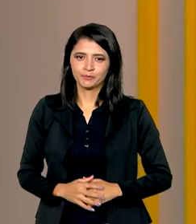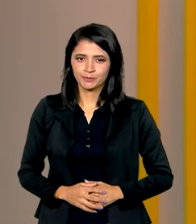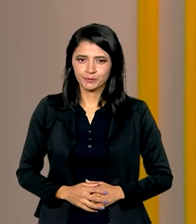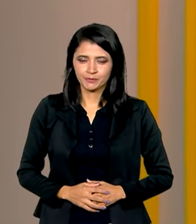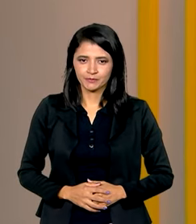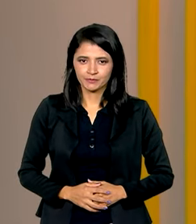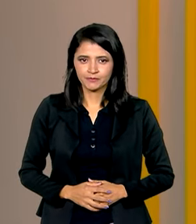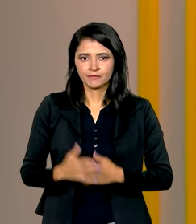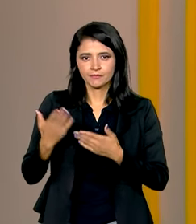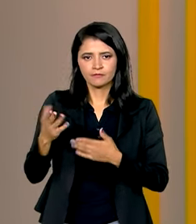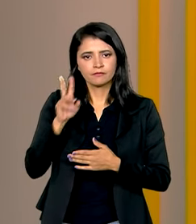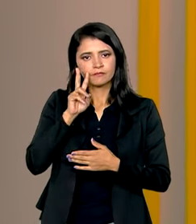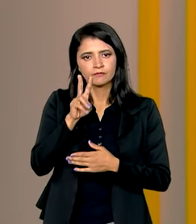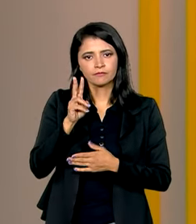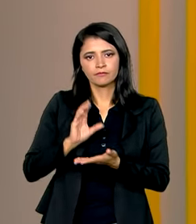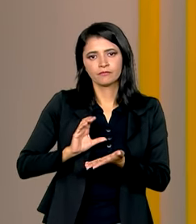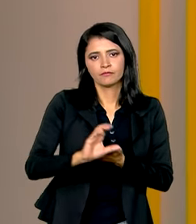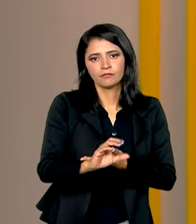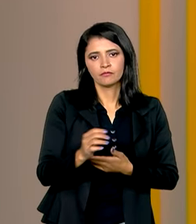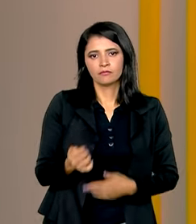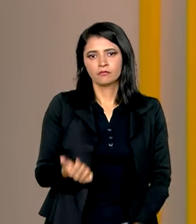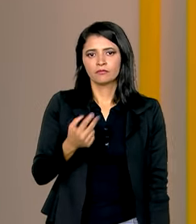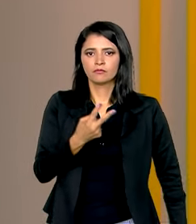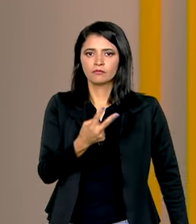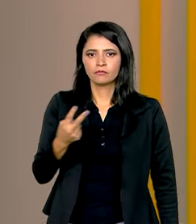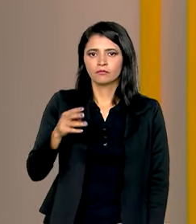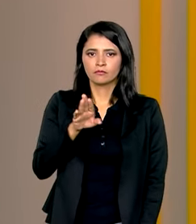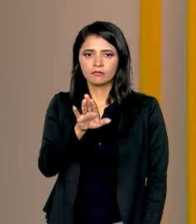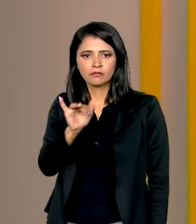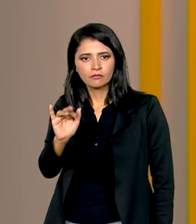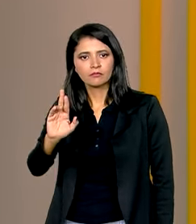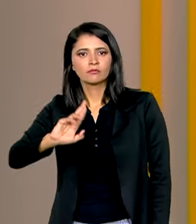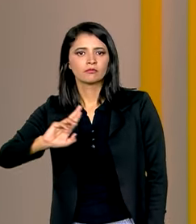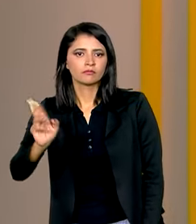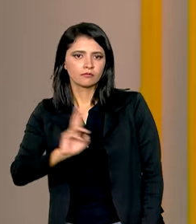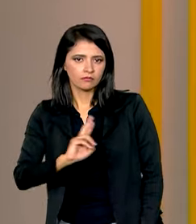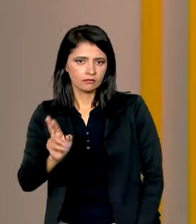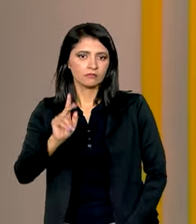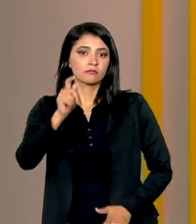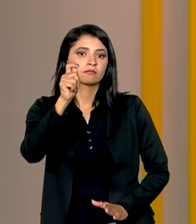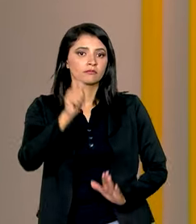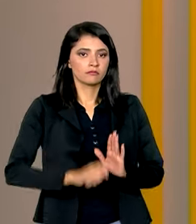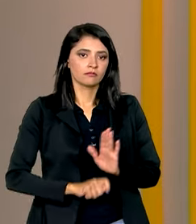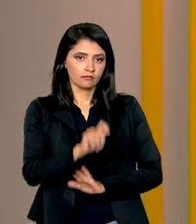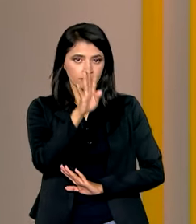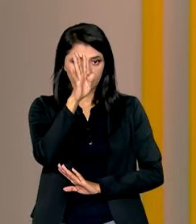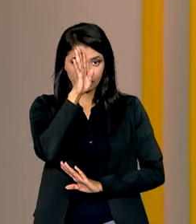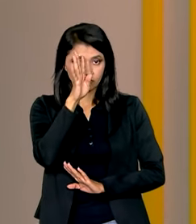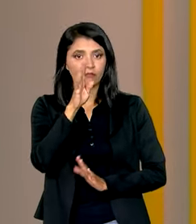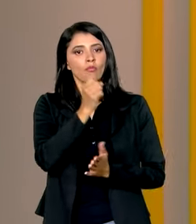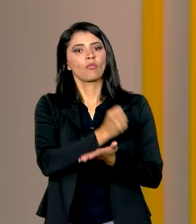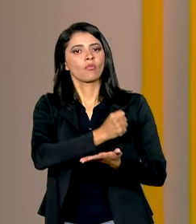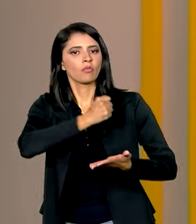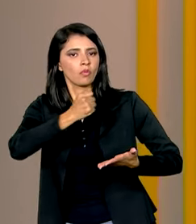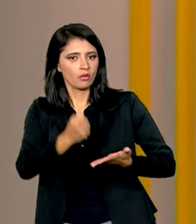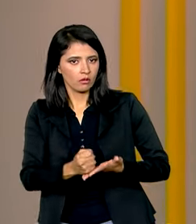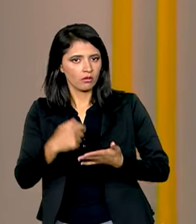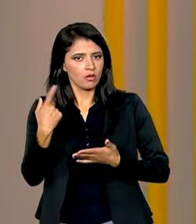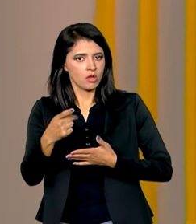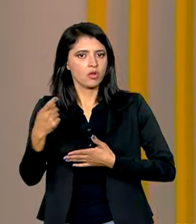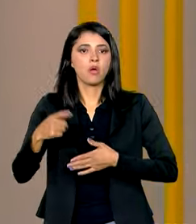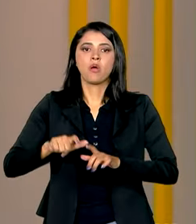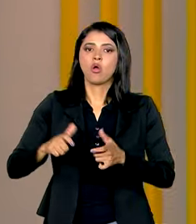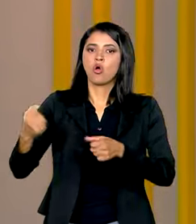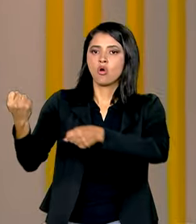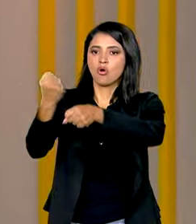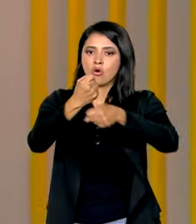Com previsão de investimentos de quase 22 bilhões de reais, foram assinados nesta quarta-feira contratos das